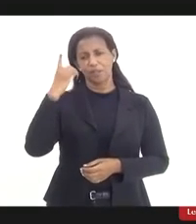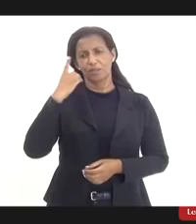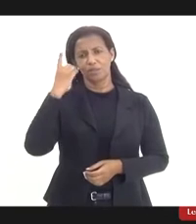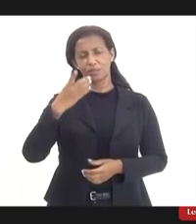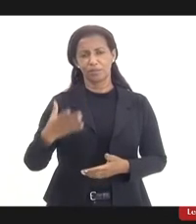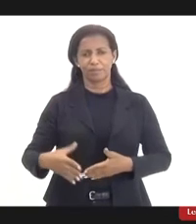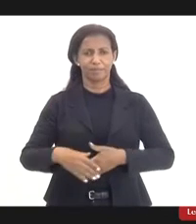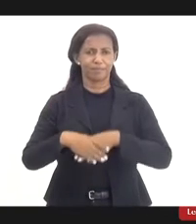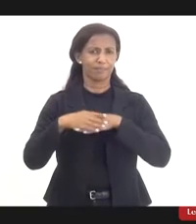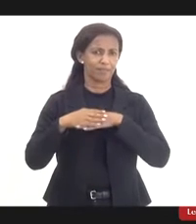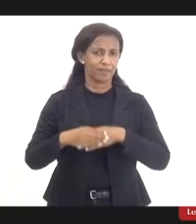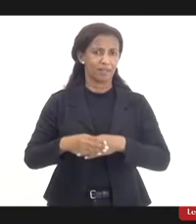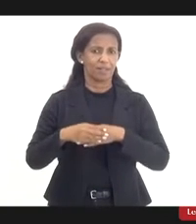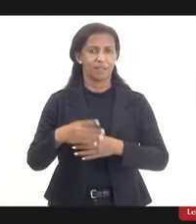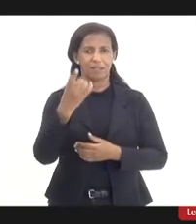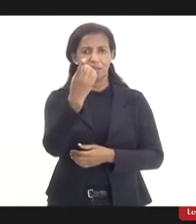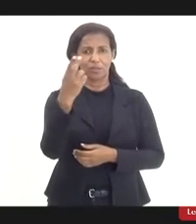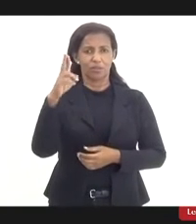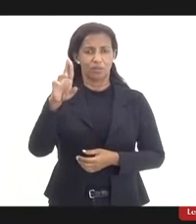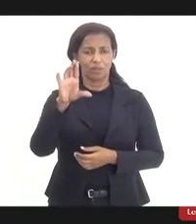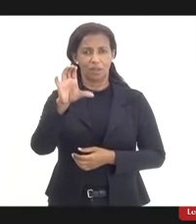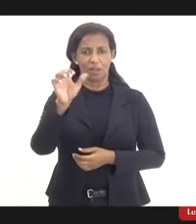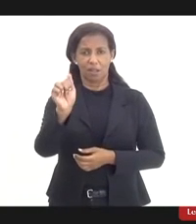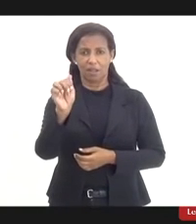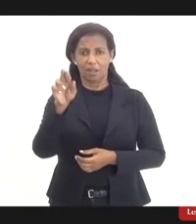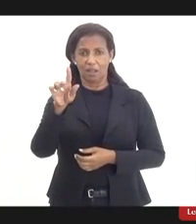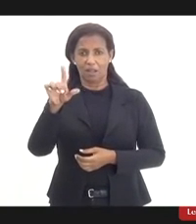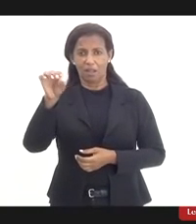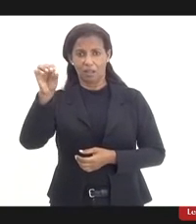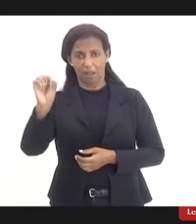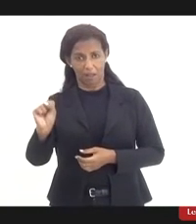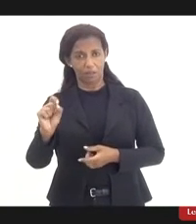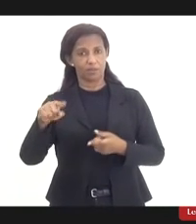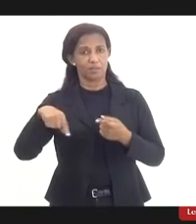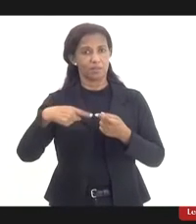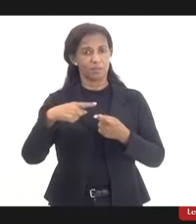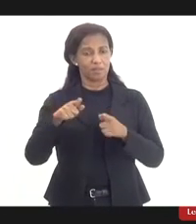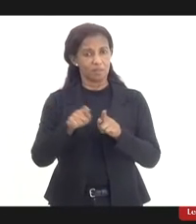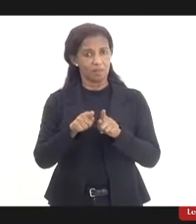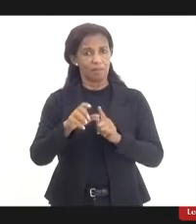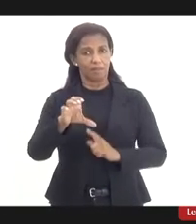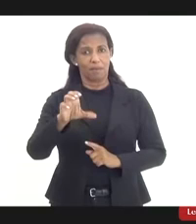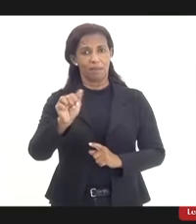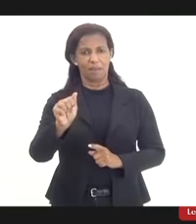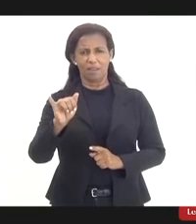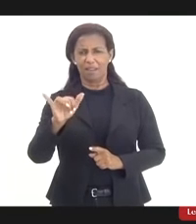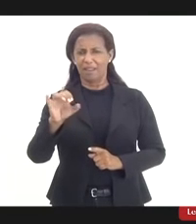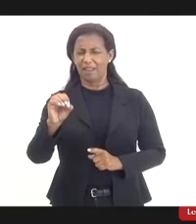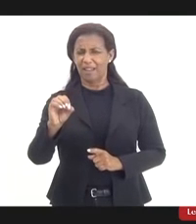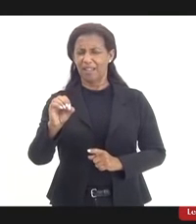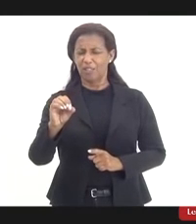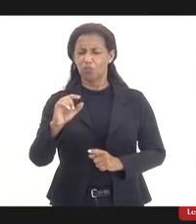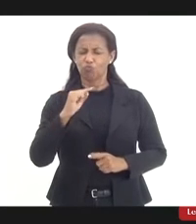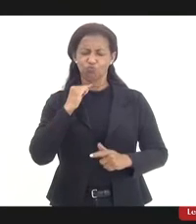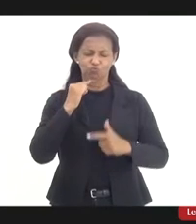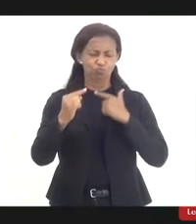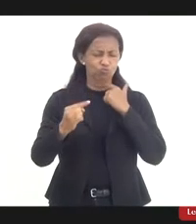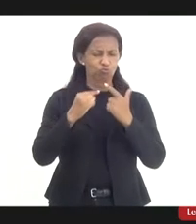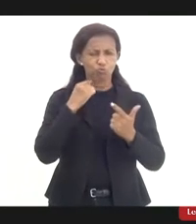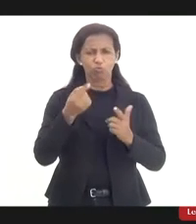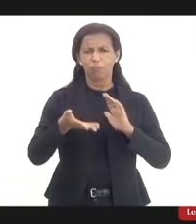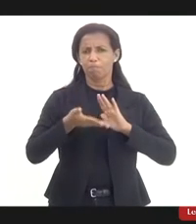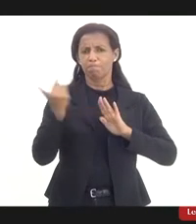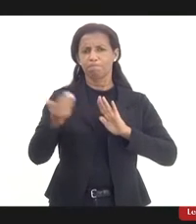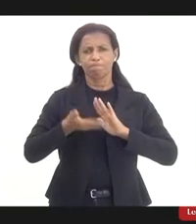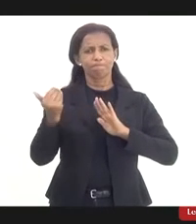a colaboração do doutor Carlos Eduardo e do doutor Caio, que tirou todas as nossas dúvidas. Acho